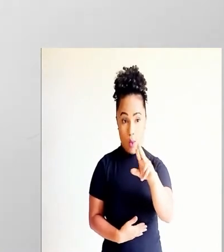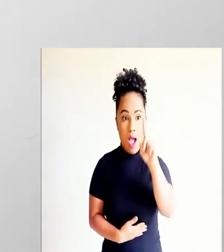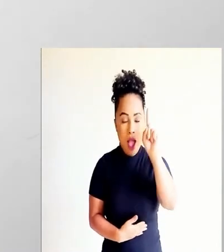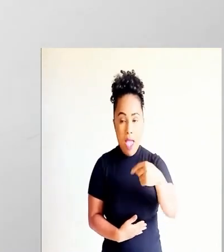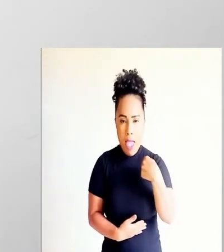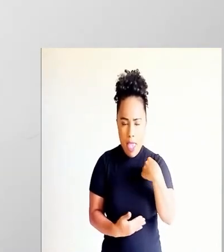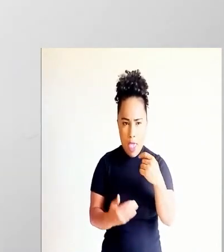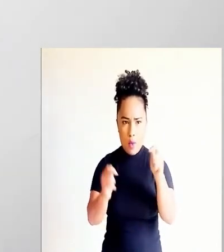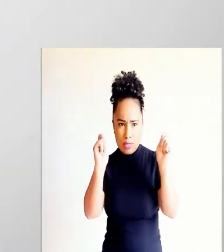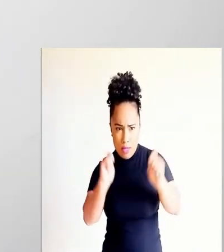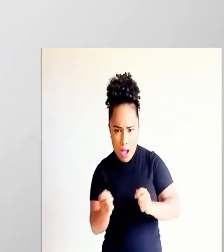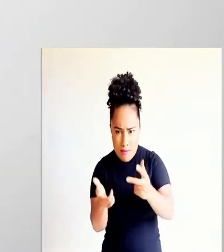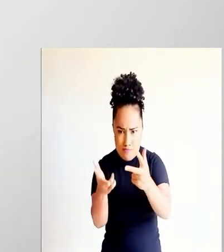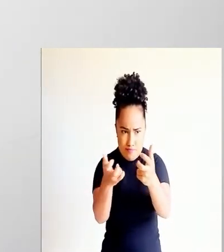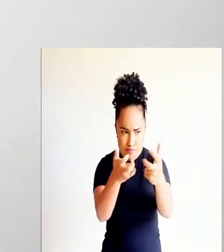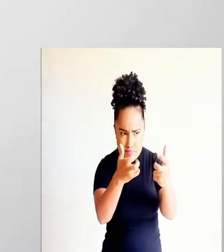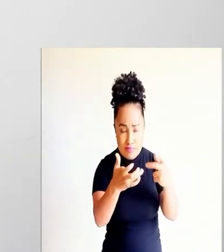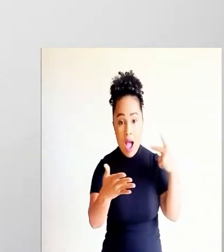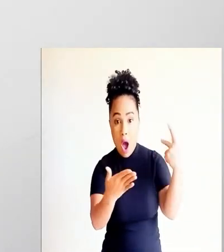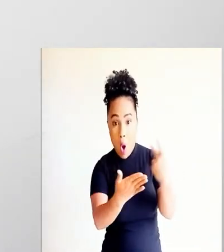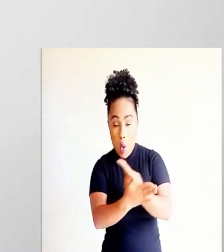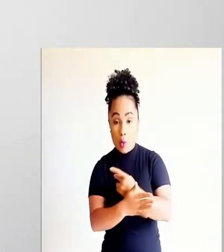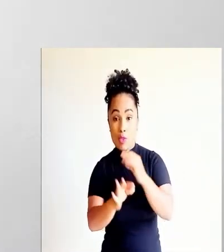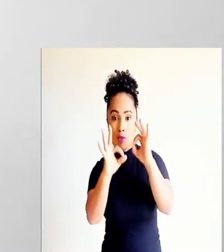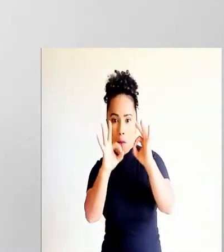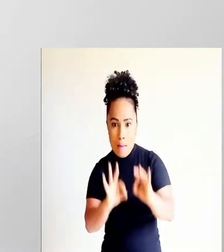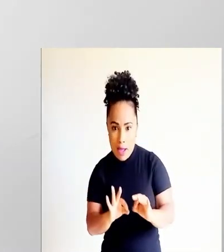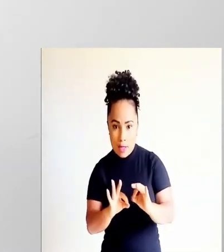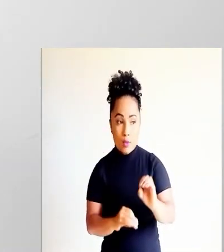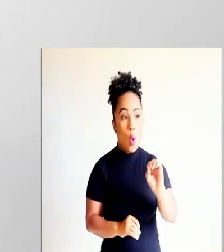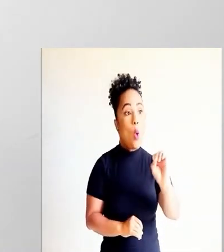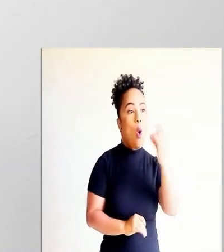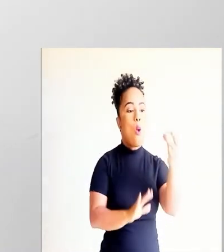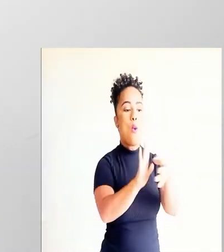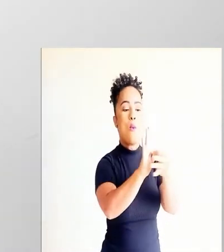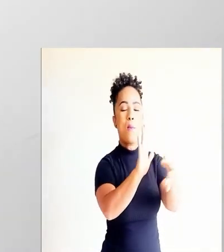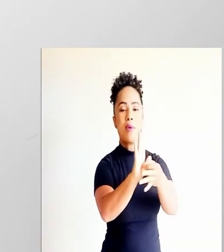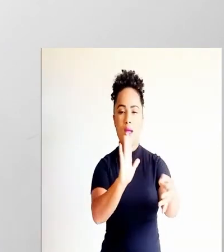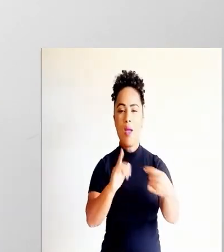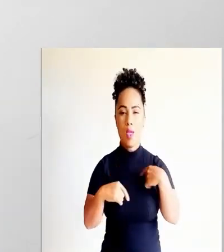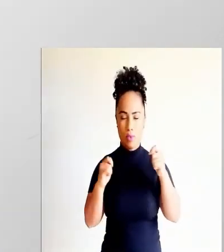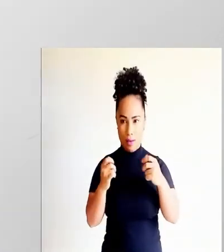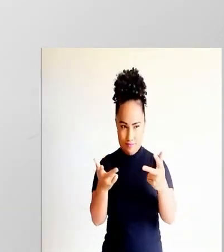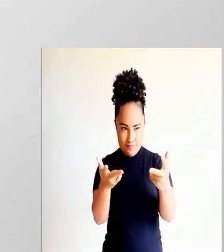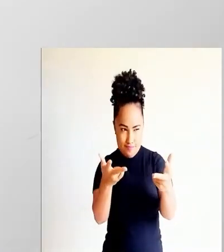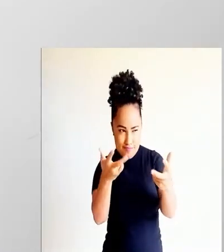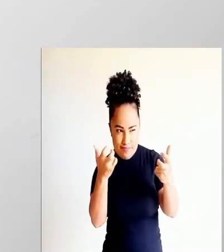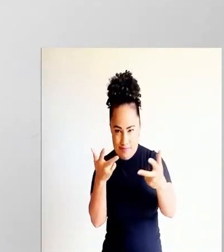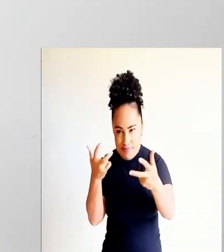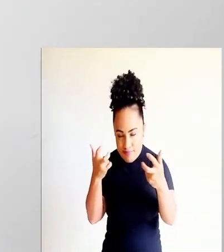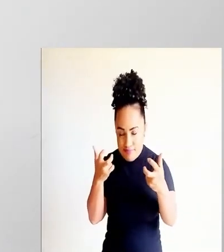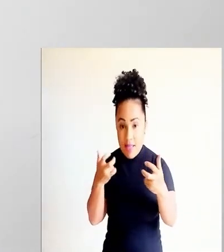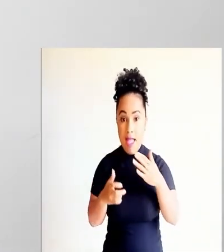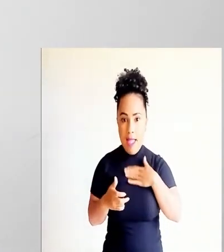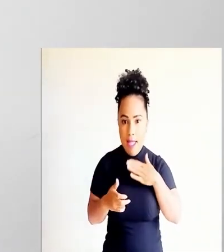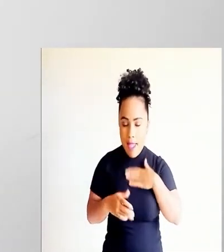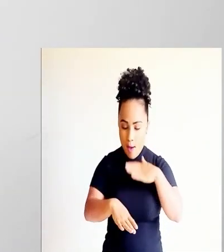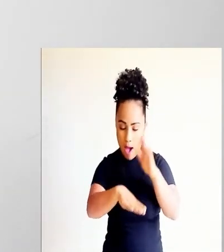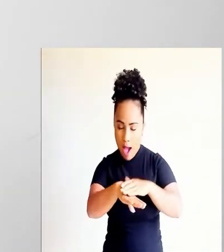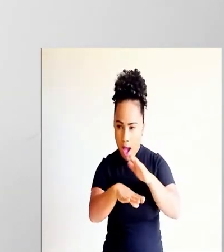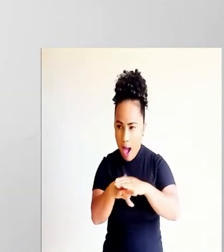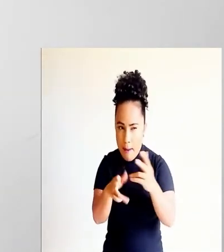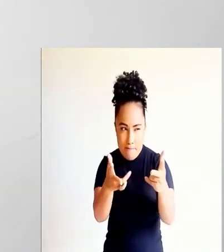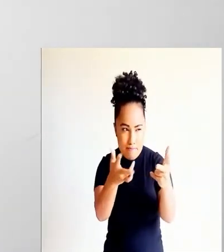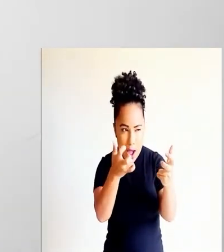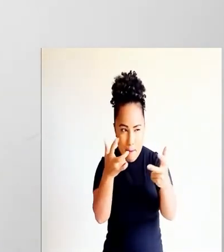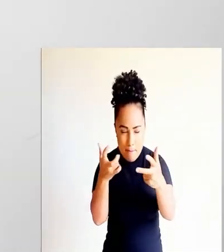capacidade de distinguir o que é um fato da opinião relativa a esse fato. Distinguir